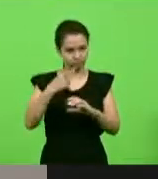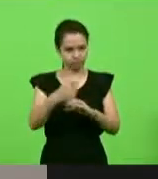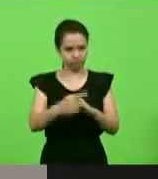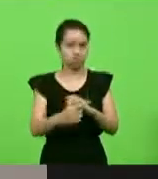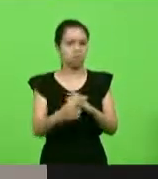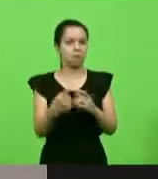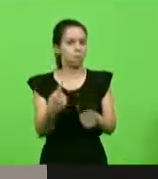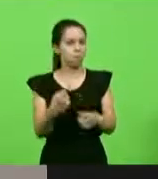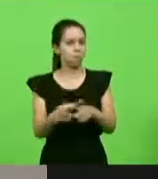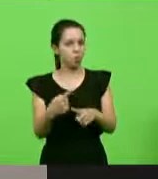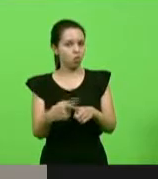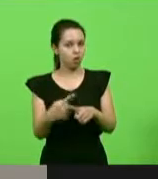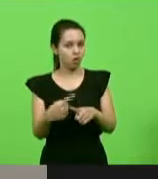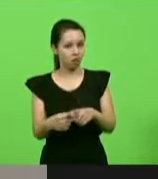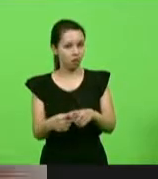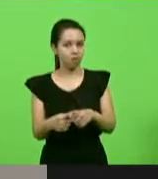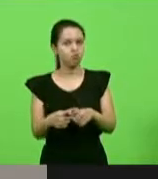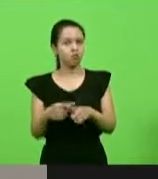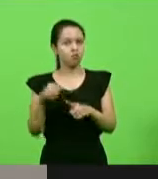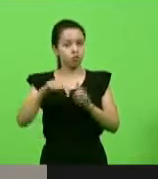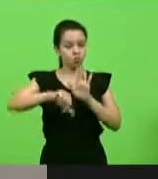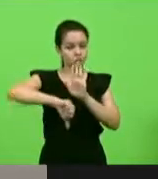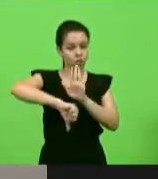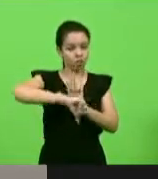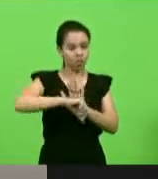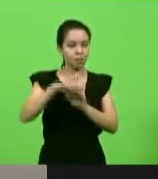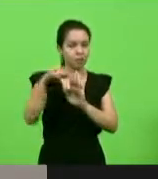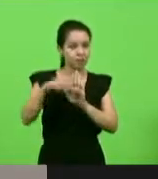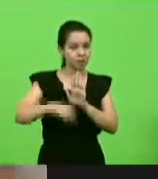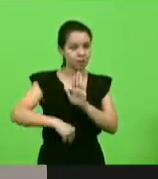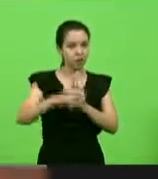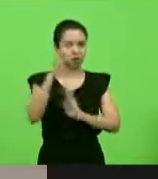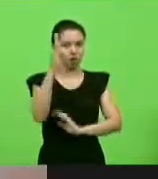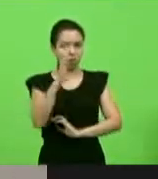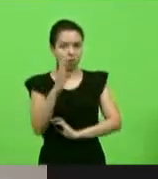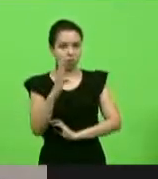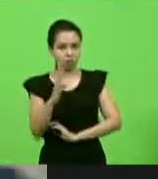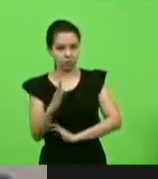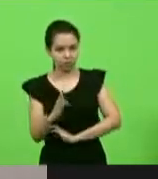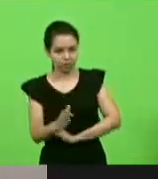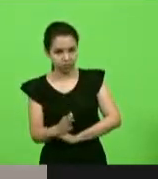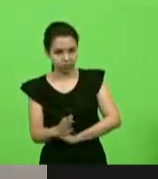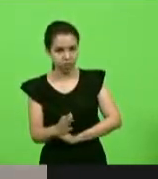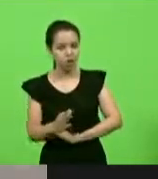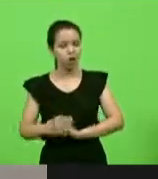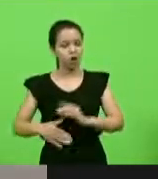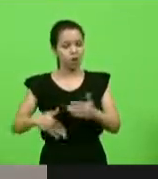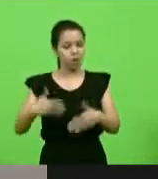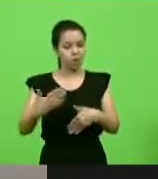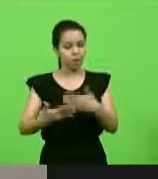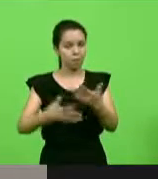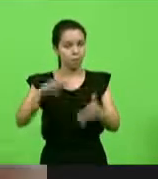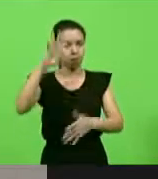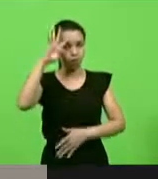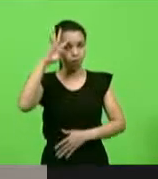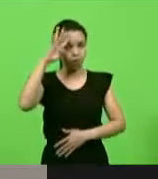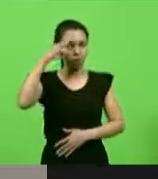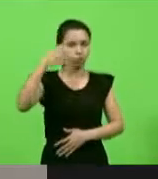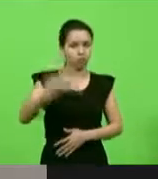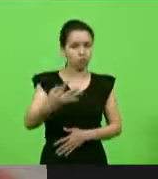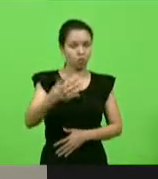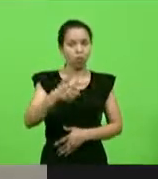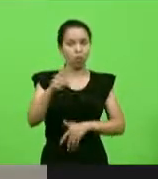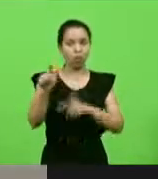cometendo crime no Brasil, em Santa Catarina, ele tem desdobramentos em outros